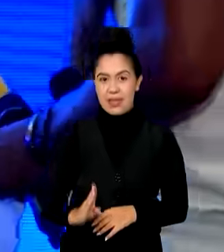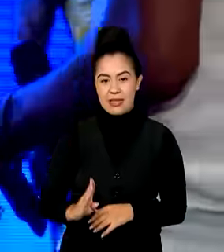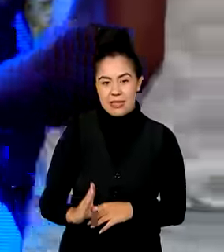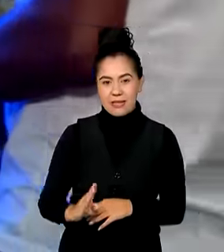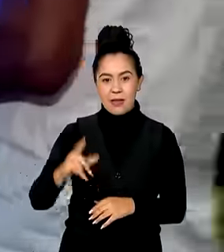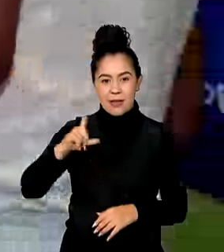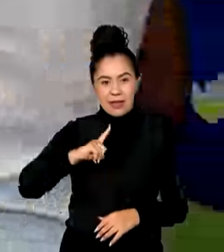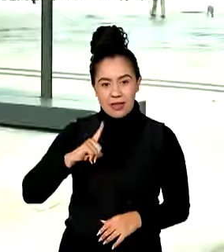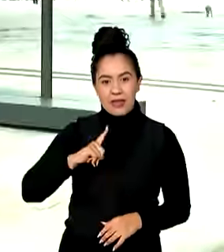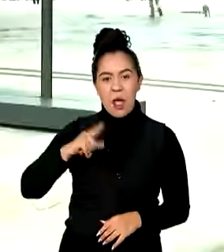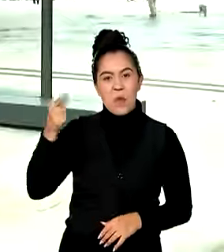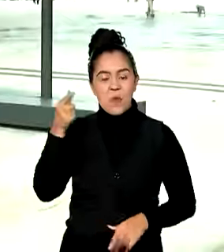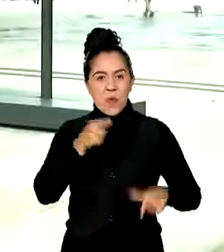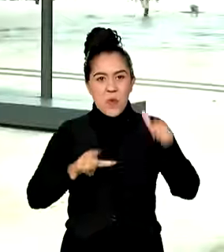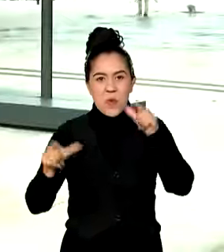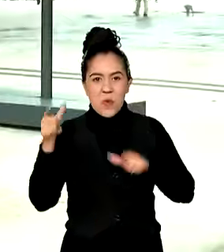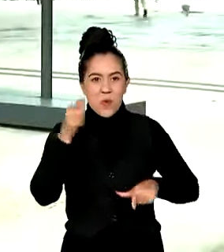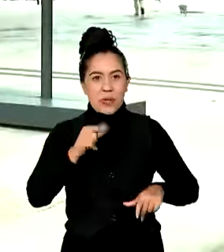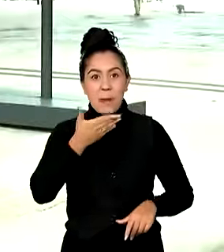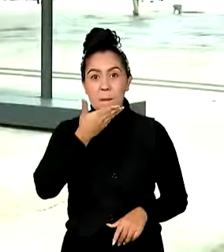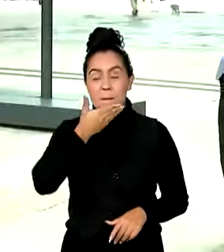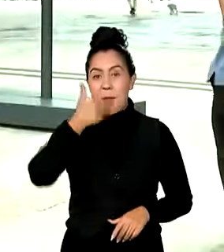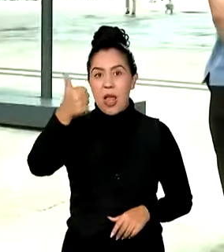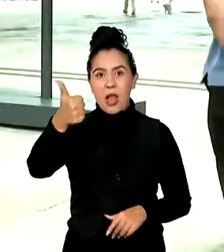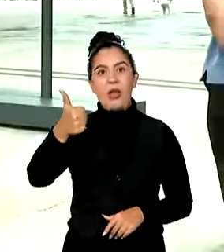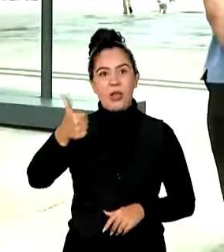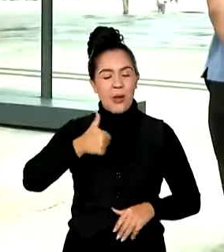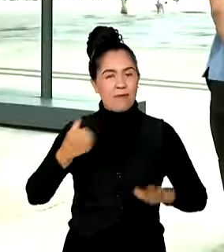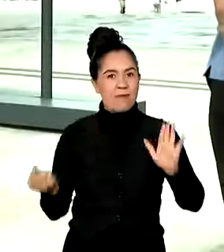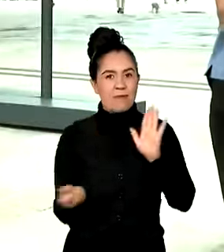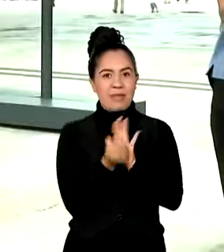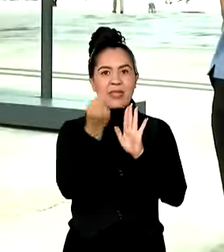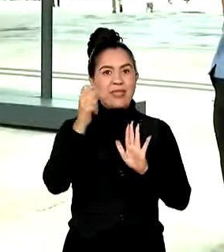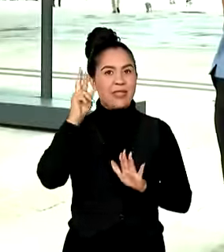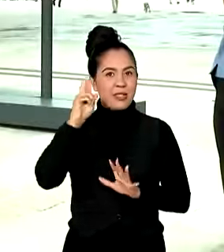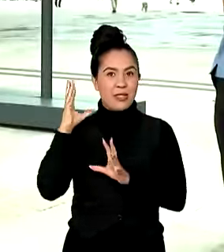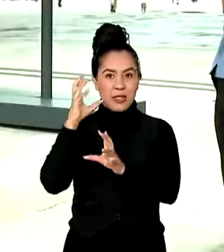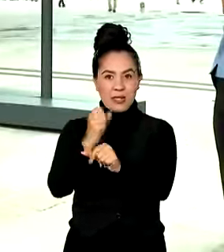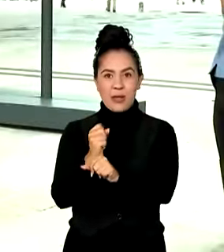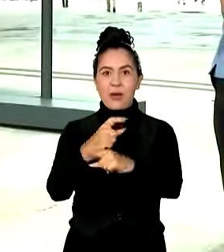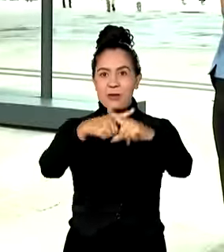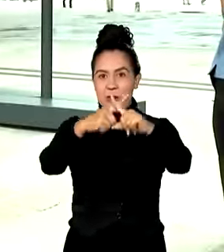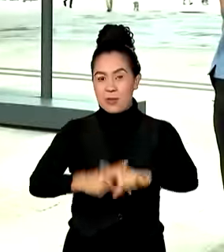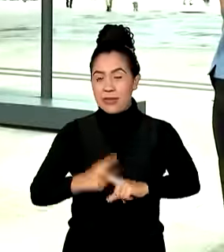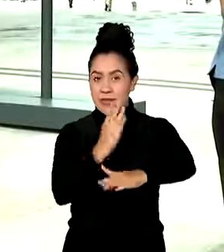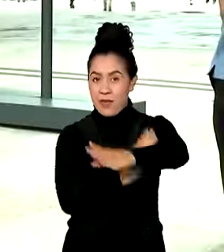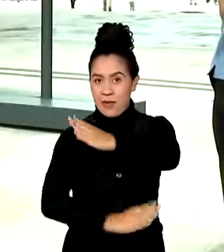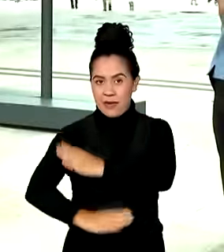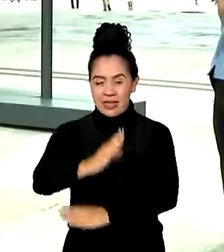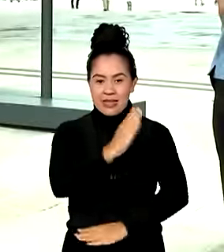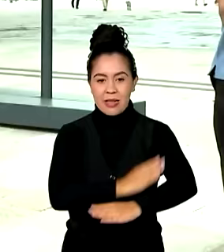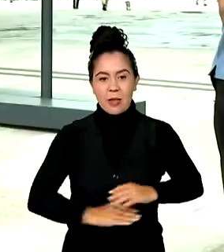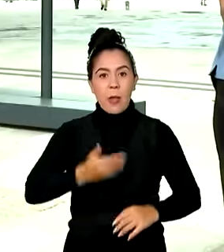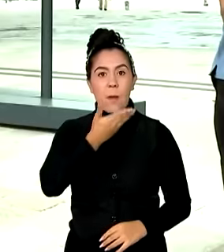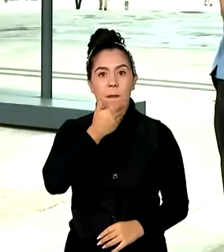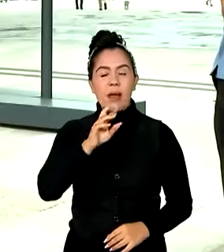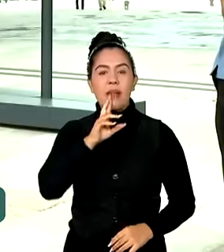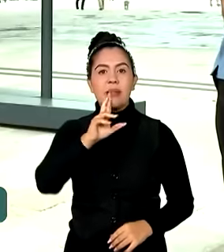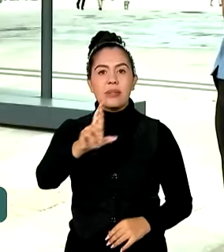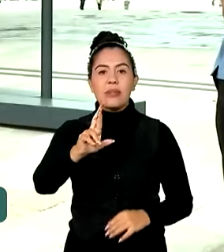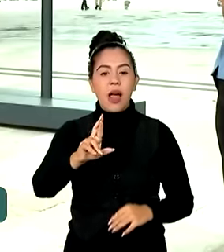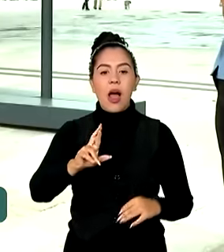mais perto de conquistar a melhor campanha da história dos Jogos Paralímpicos. O melhor desempenho aconteceu